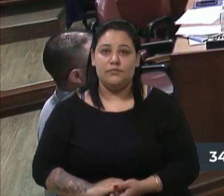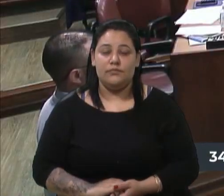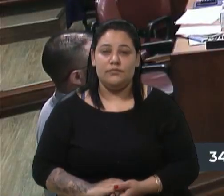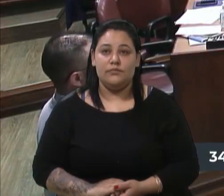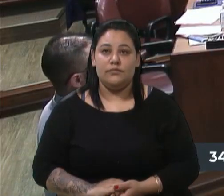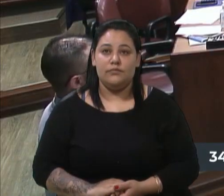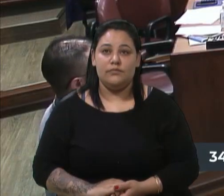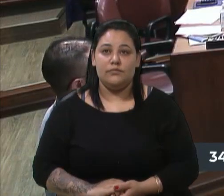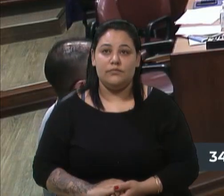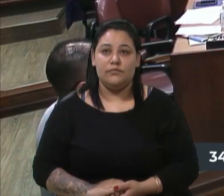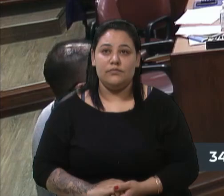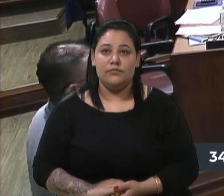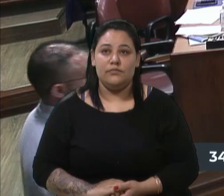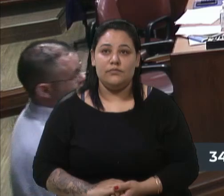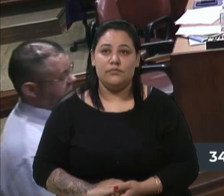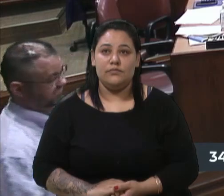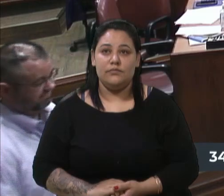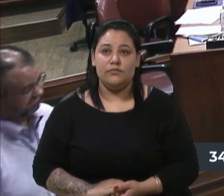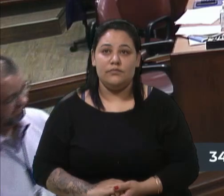Otto.